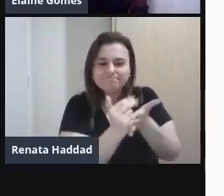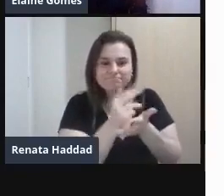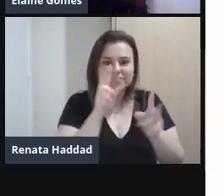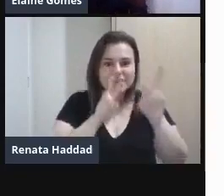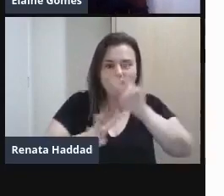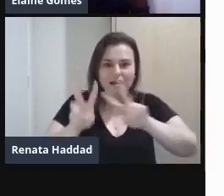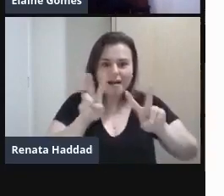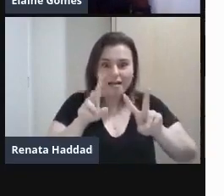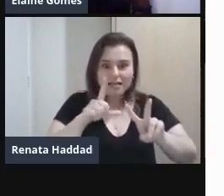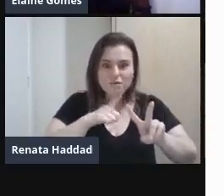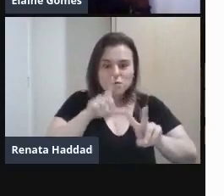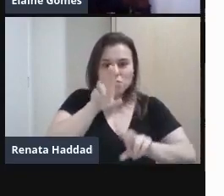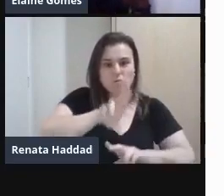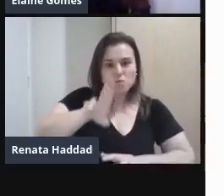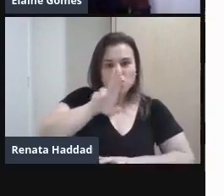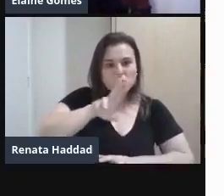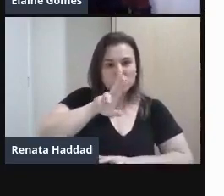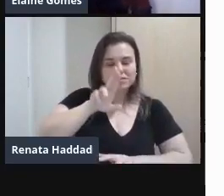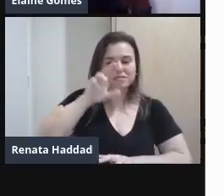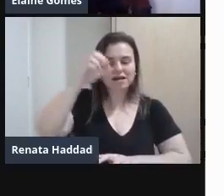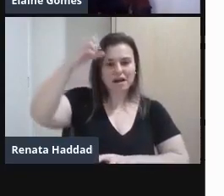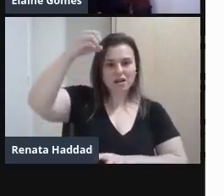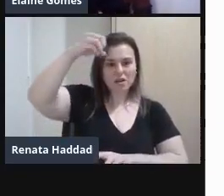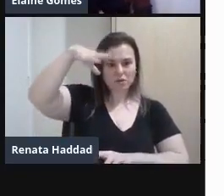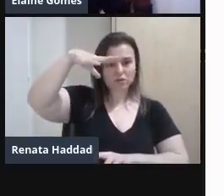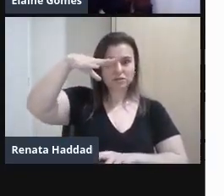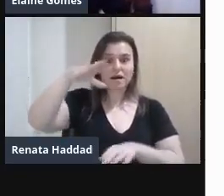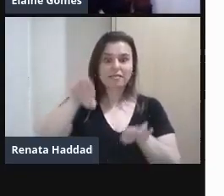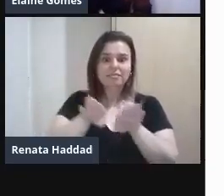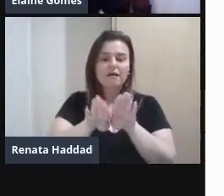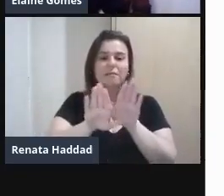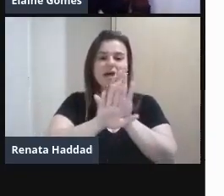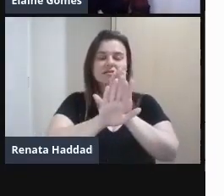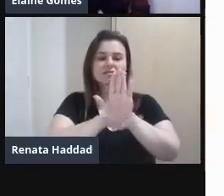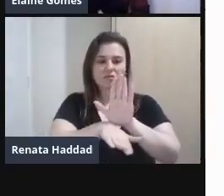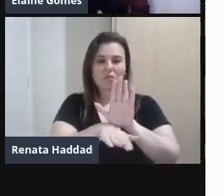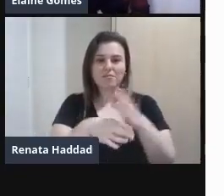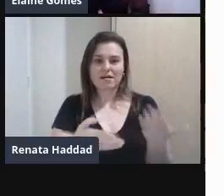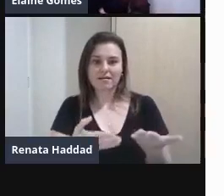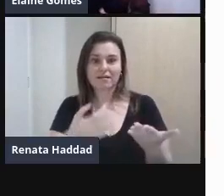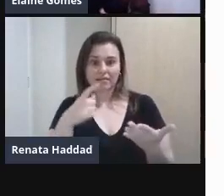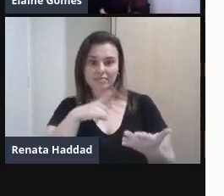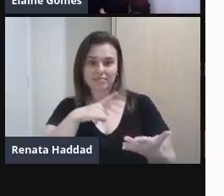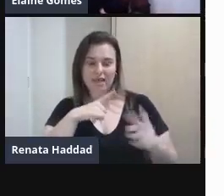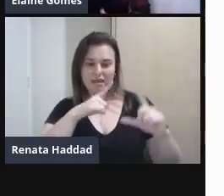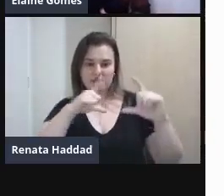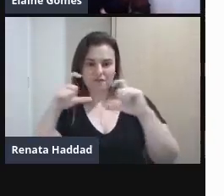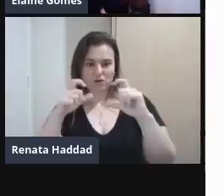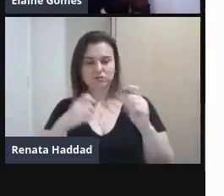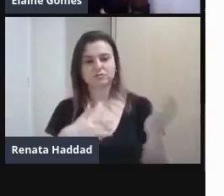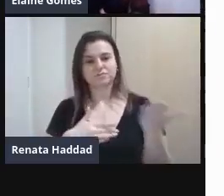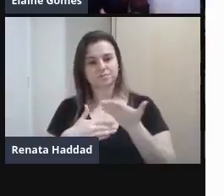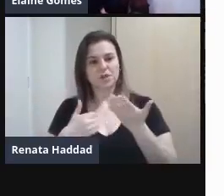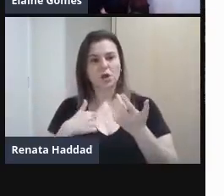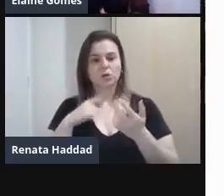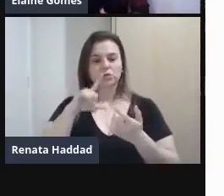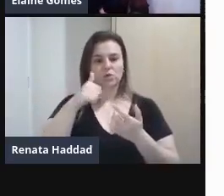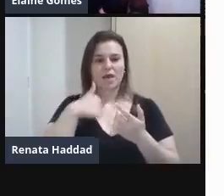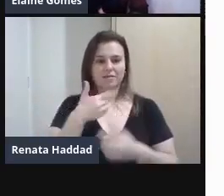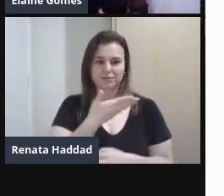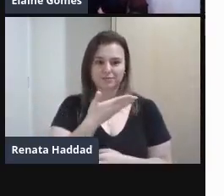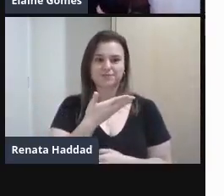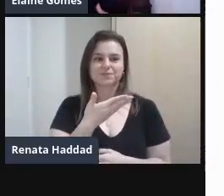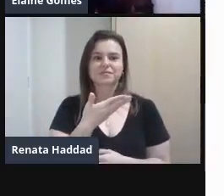luz e sombra Então essa obra que vocês estão vendo Ao lado da foto dela É uma imagem Que é uma